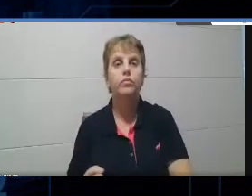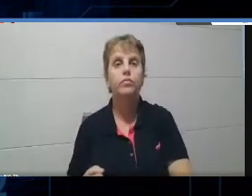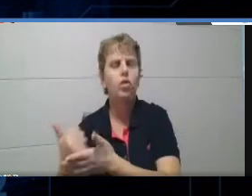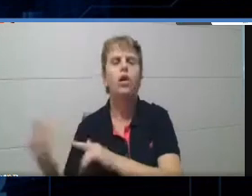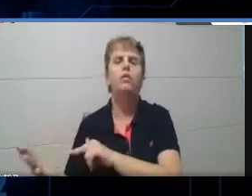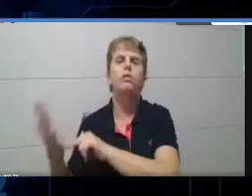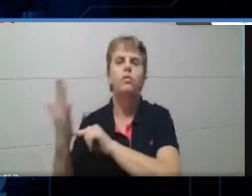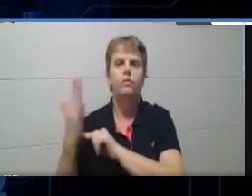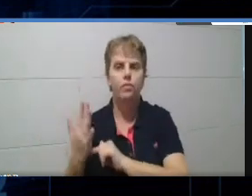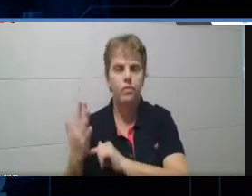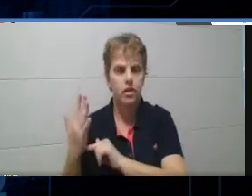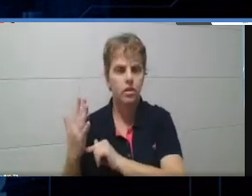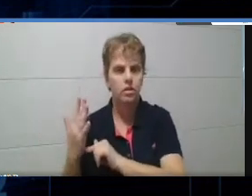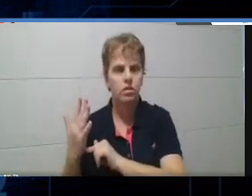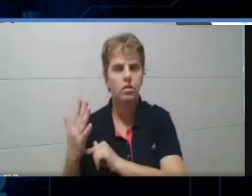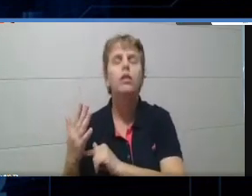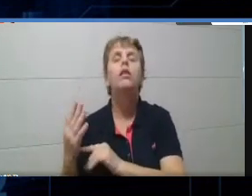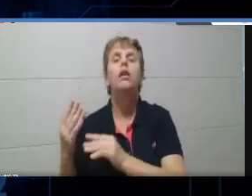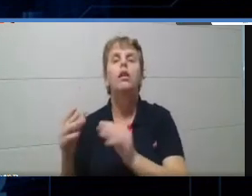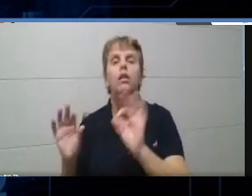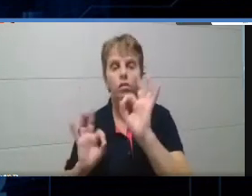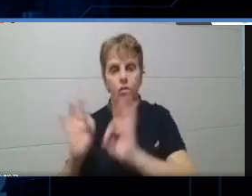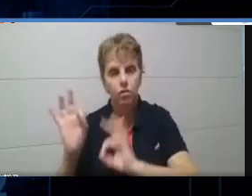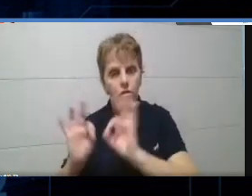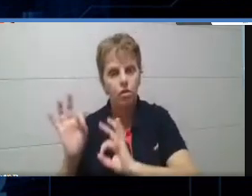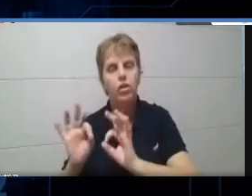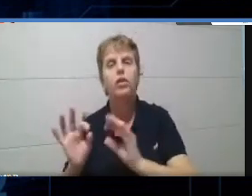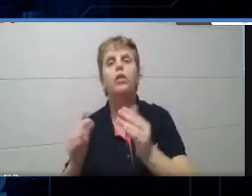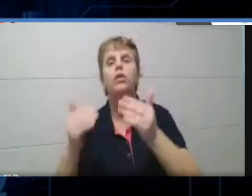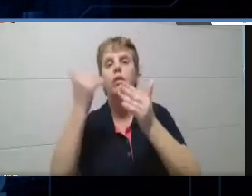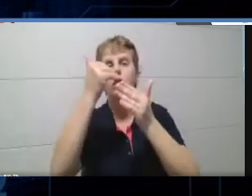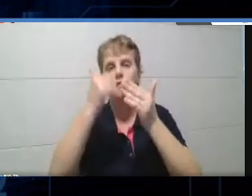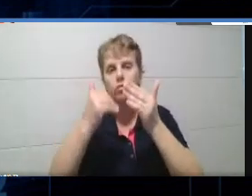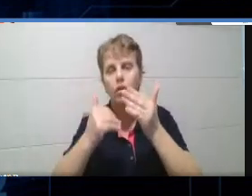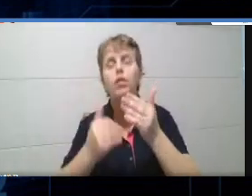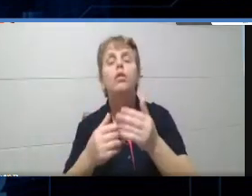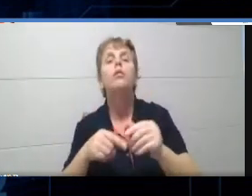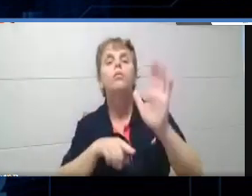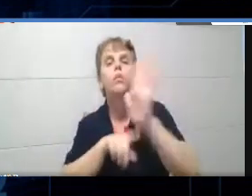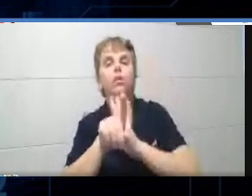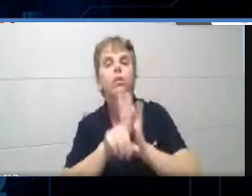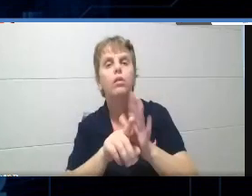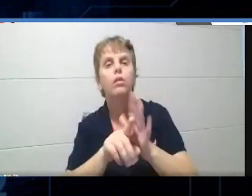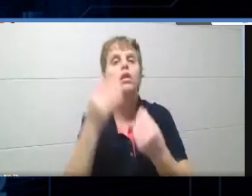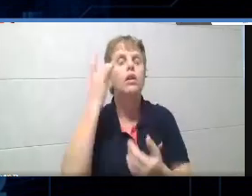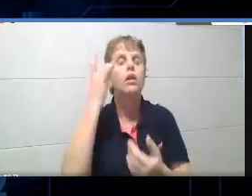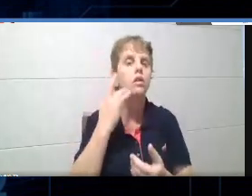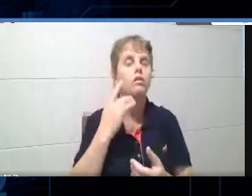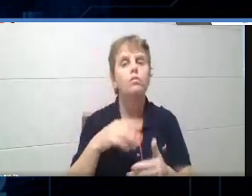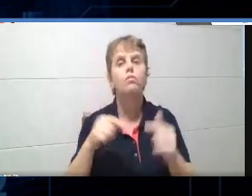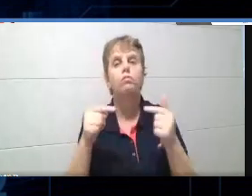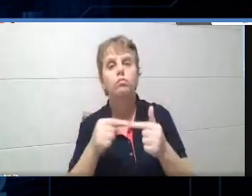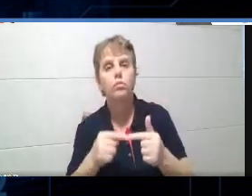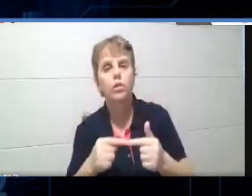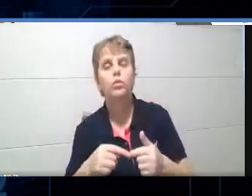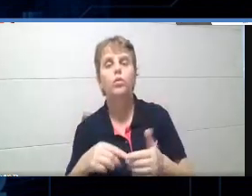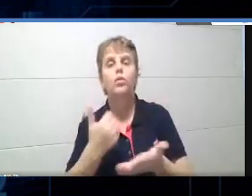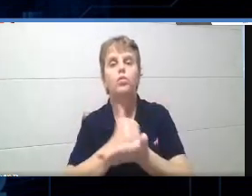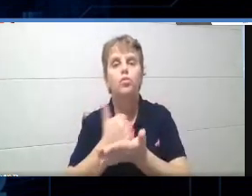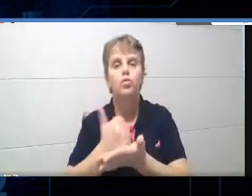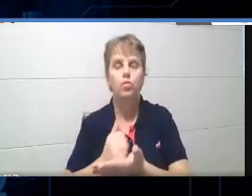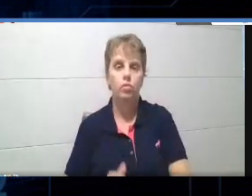né, fiz um formuláriozinho, né, sobre o que, como é que eles acharam o jogo. Então, foi bem interessante, tá, gente? E assim, ó,